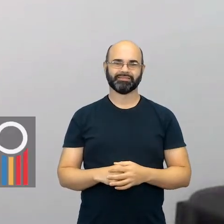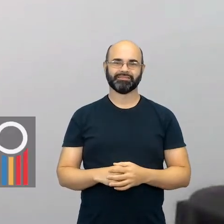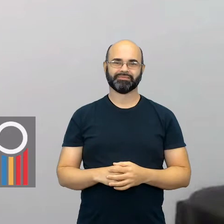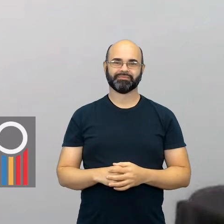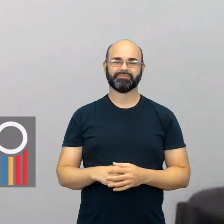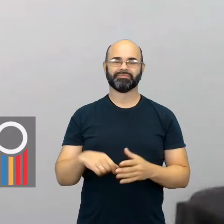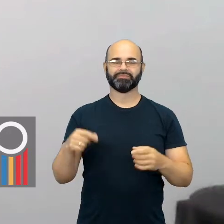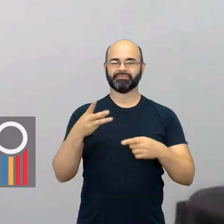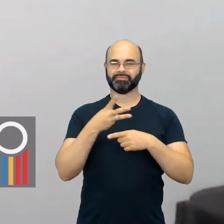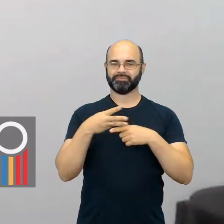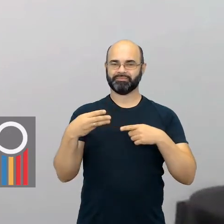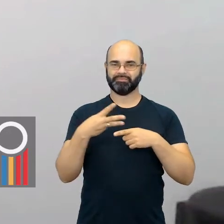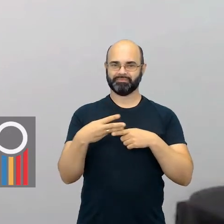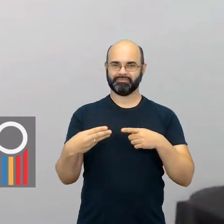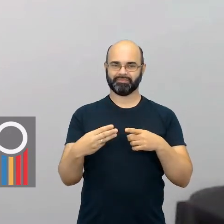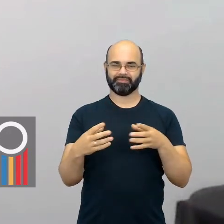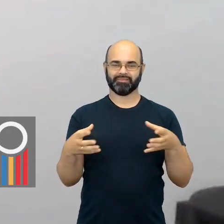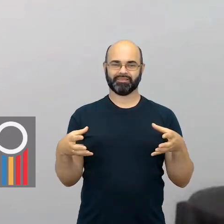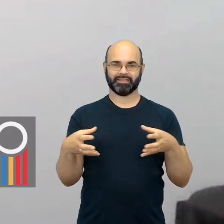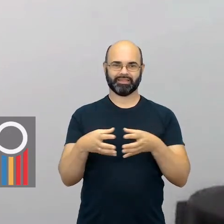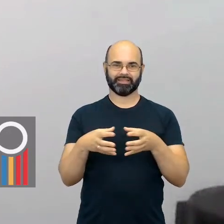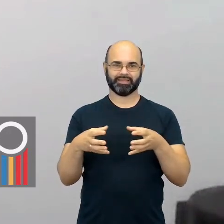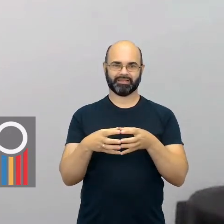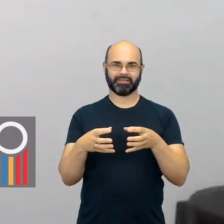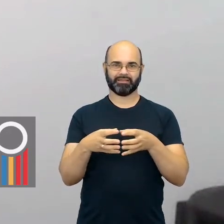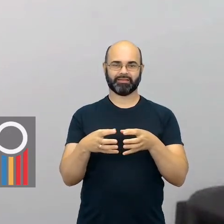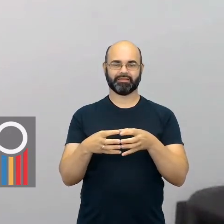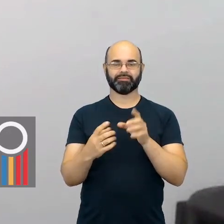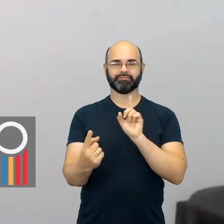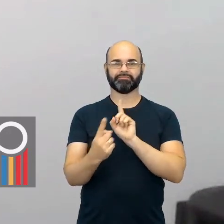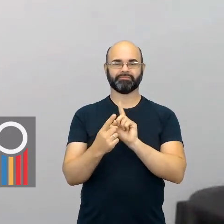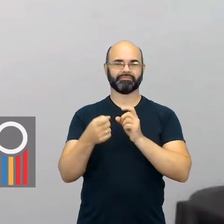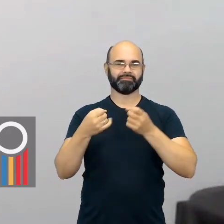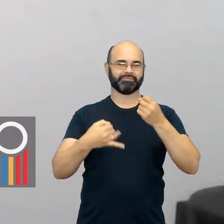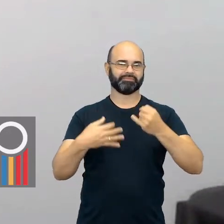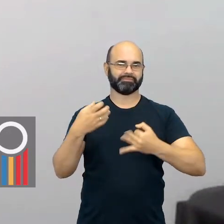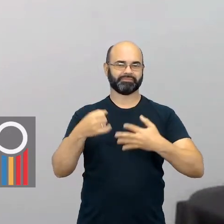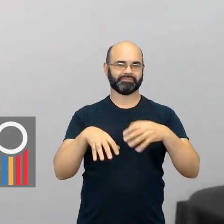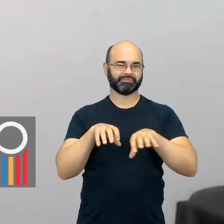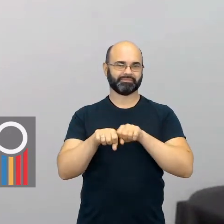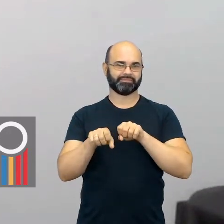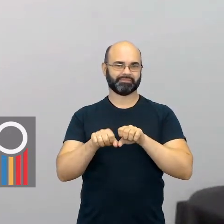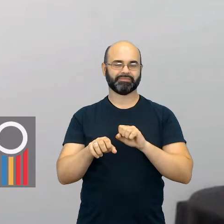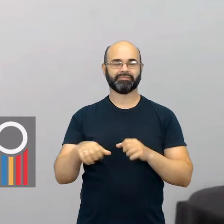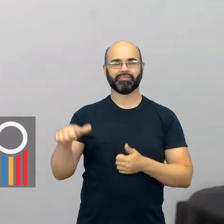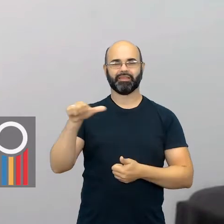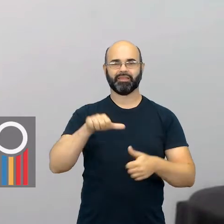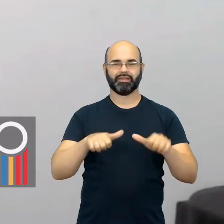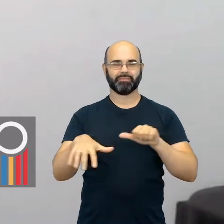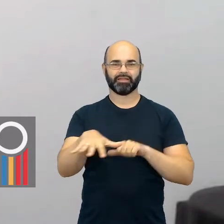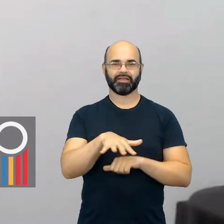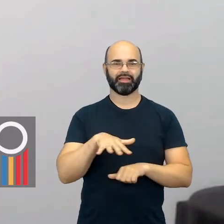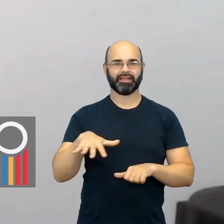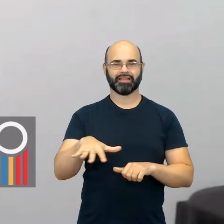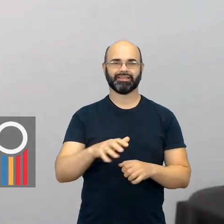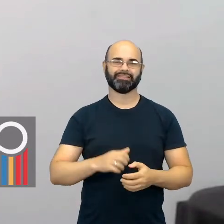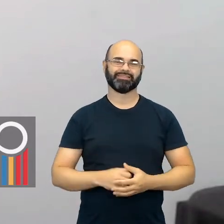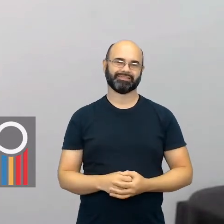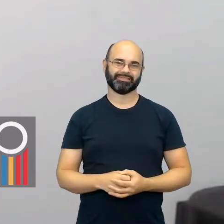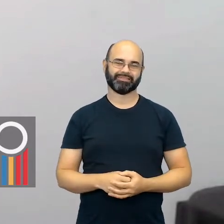EFAP, aqui na área de química, gostaria de agradecer a